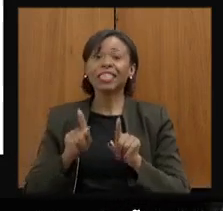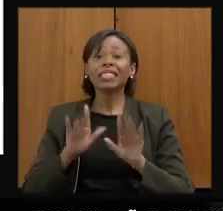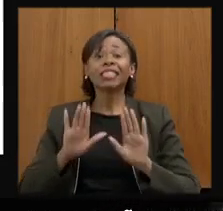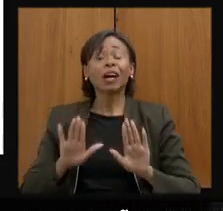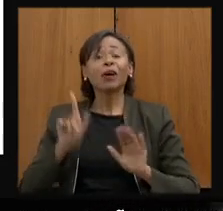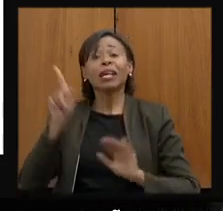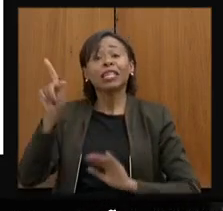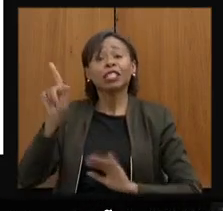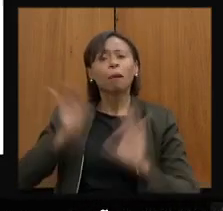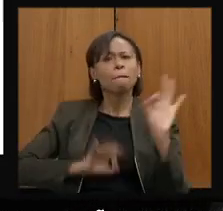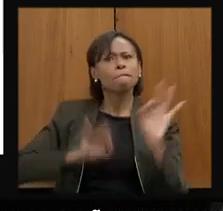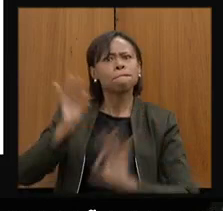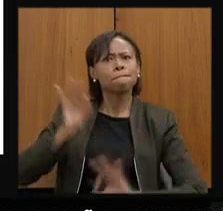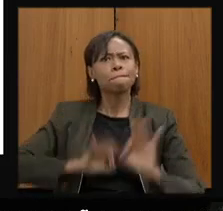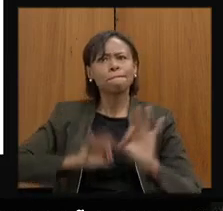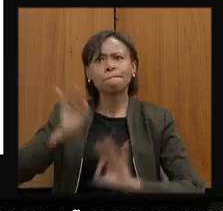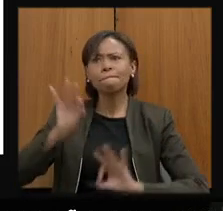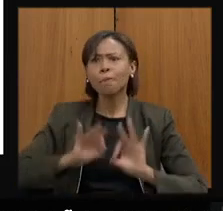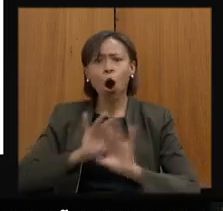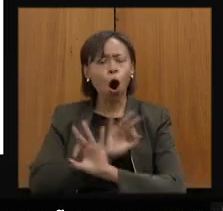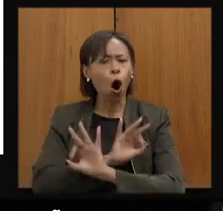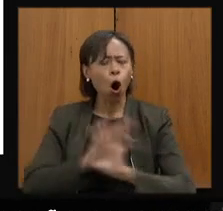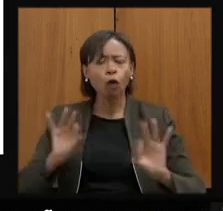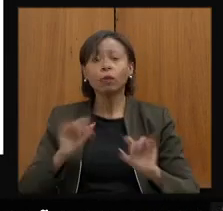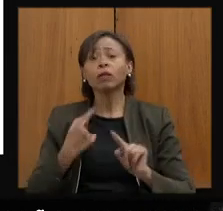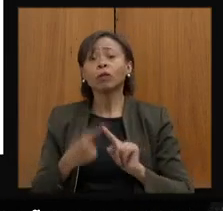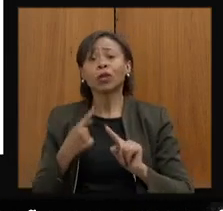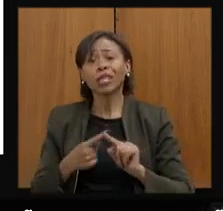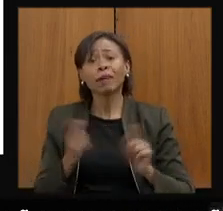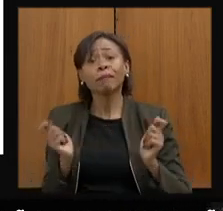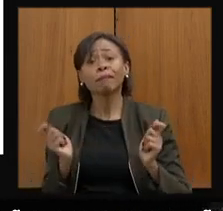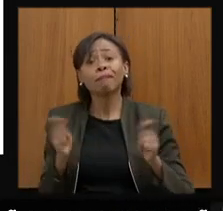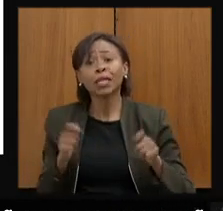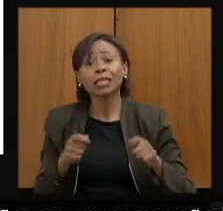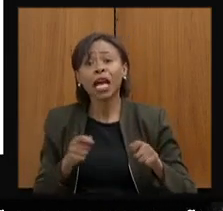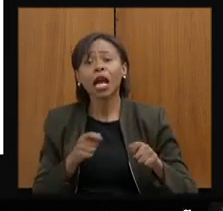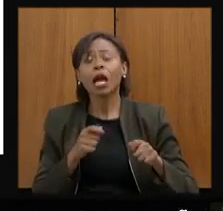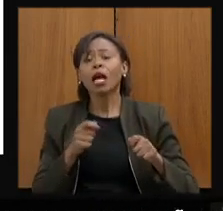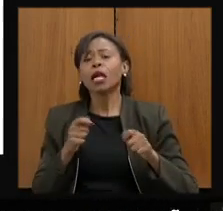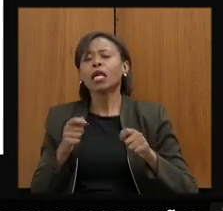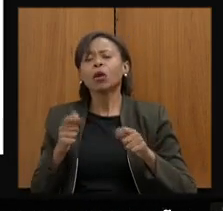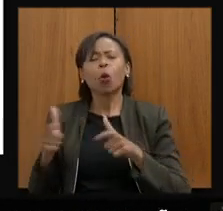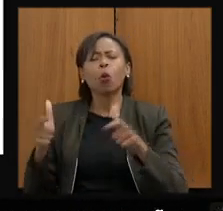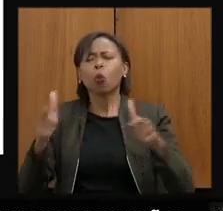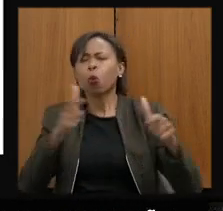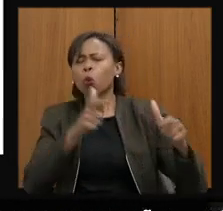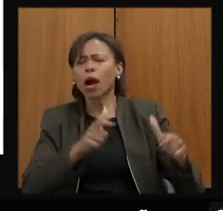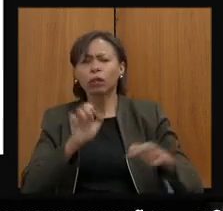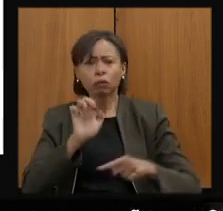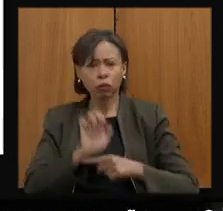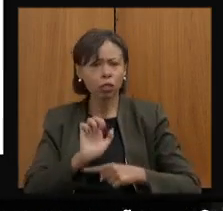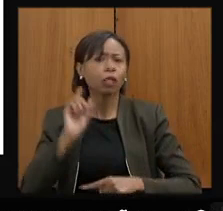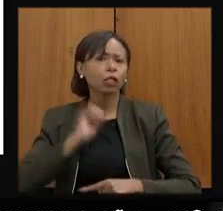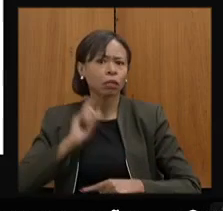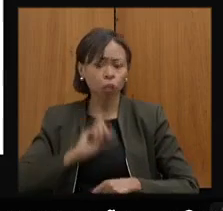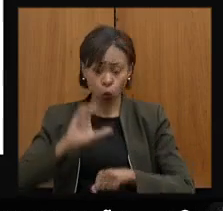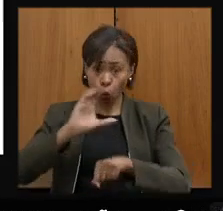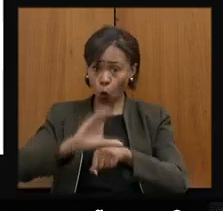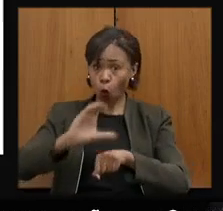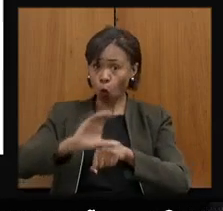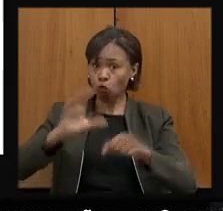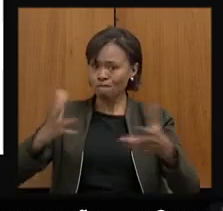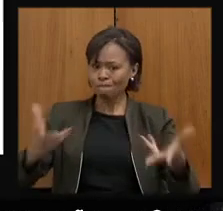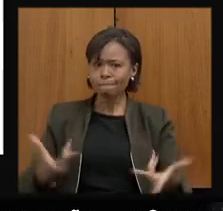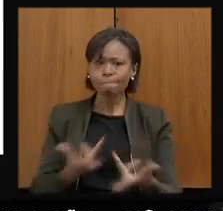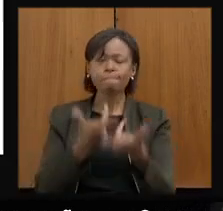foi muito bem desenhado para que a gente consiga estar em todos os cantos do nosso Estado com um curso muito bem, muito qualificado, dando